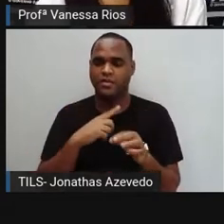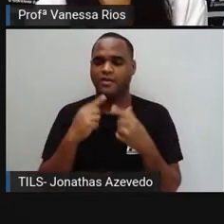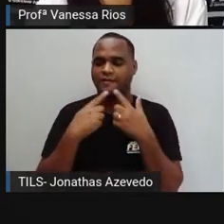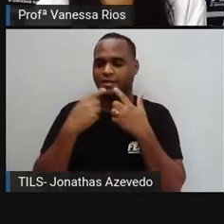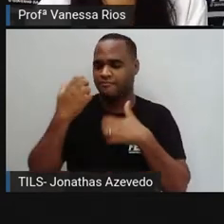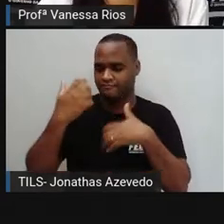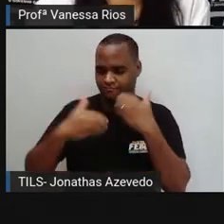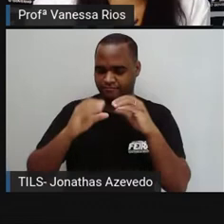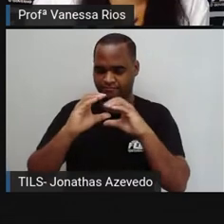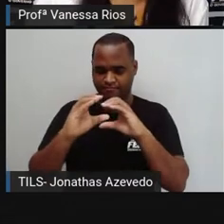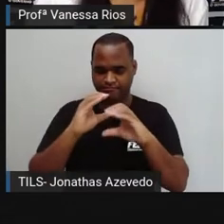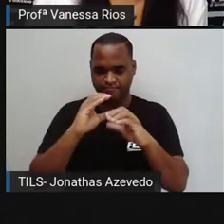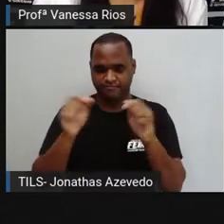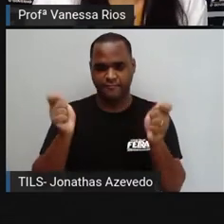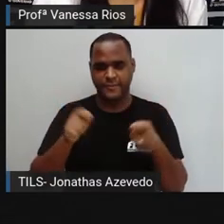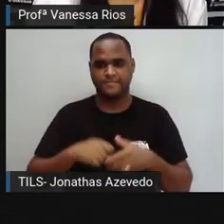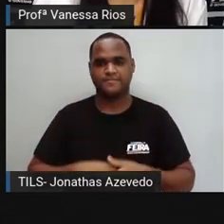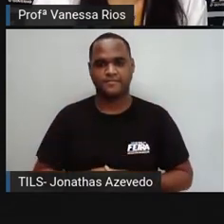está sendo comunicado.